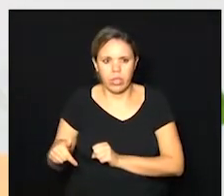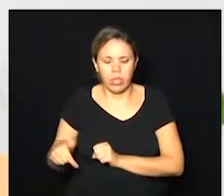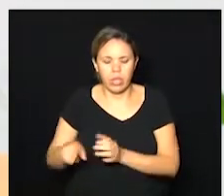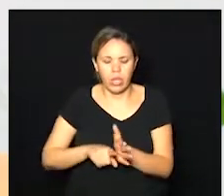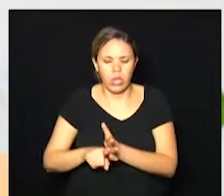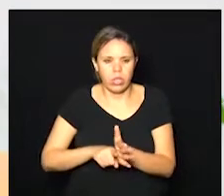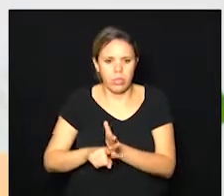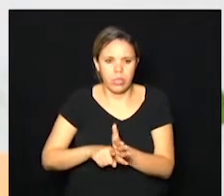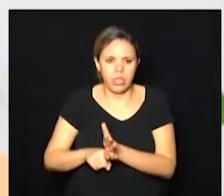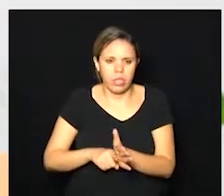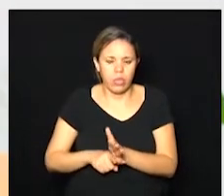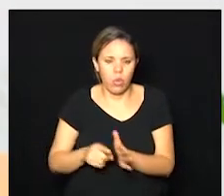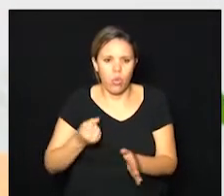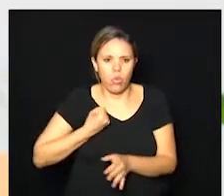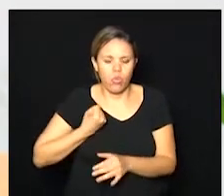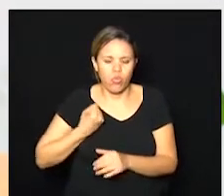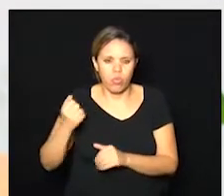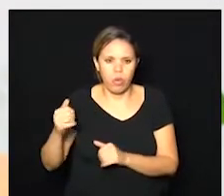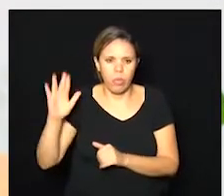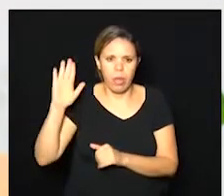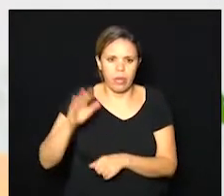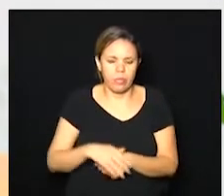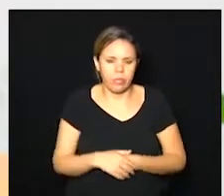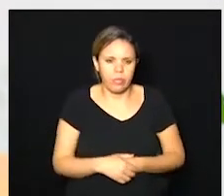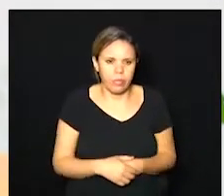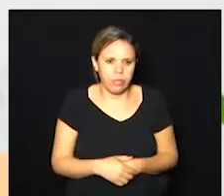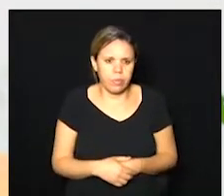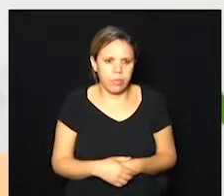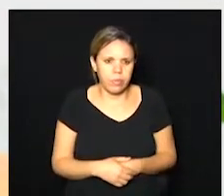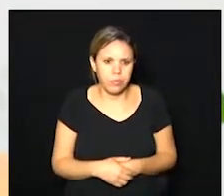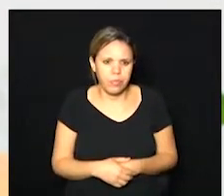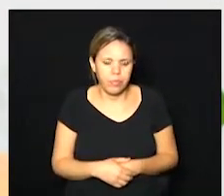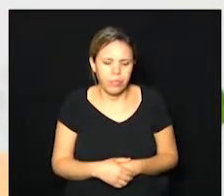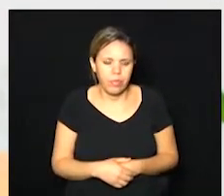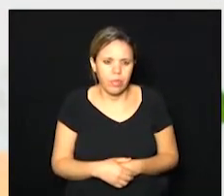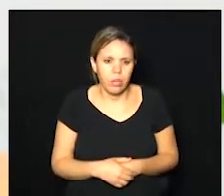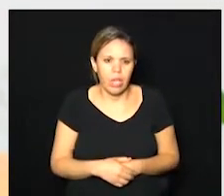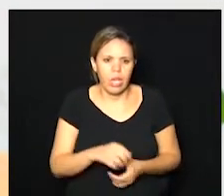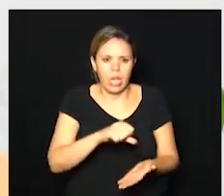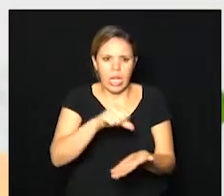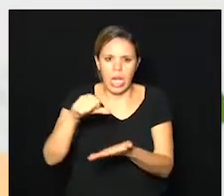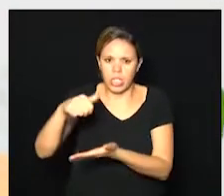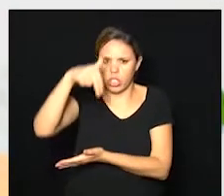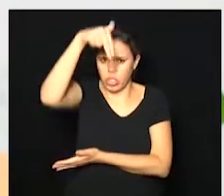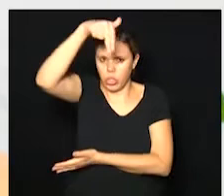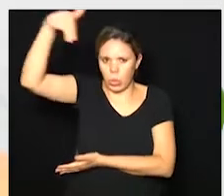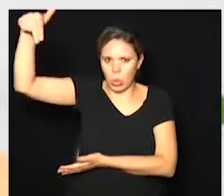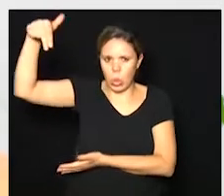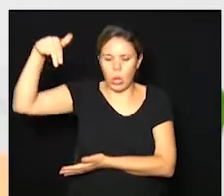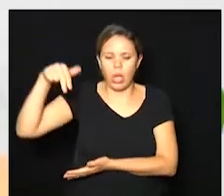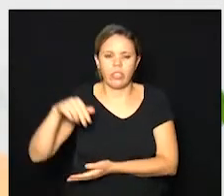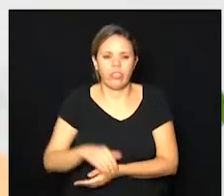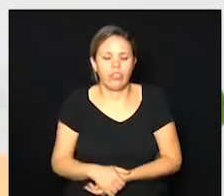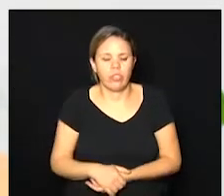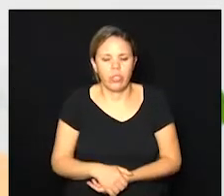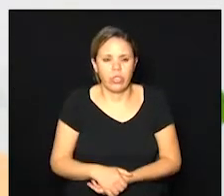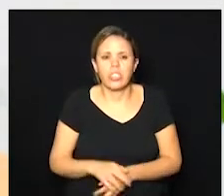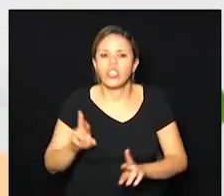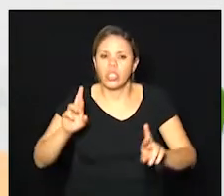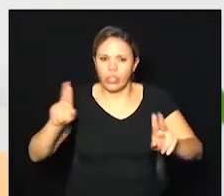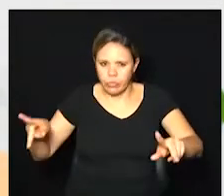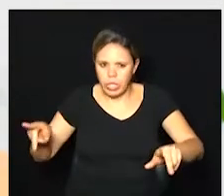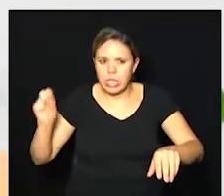pesquisa um número maior de casos na noroeste então teve sim uma diferença por região